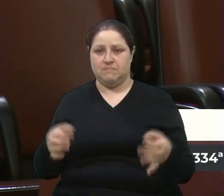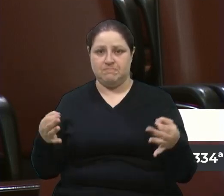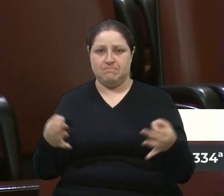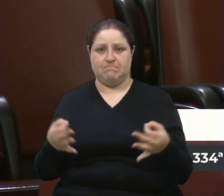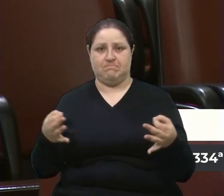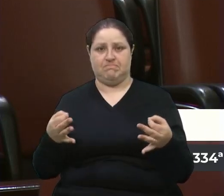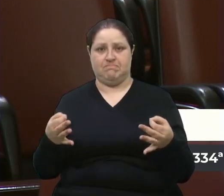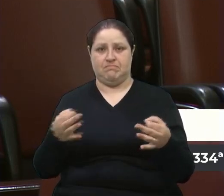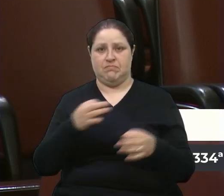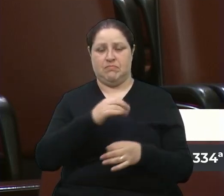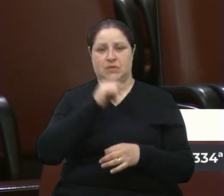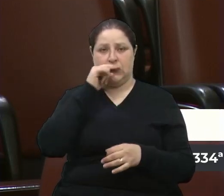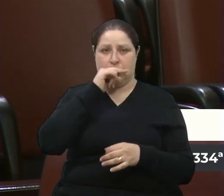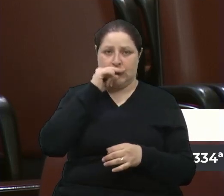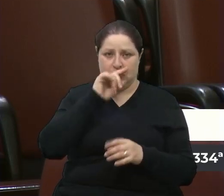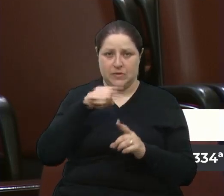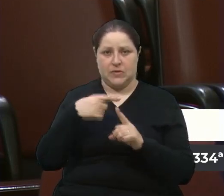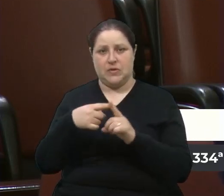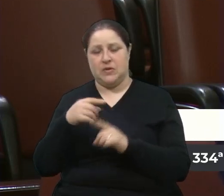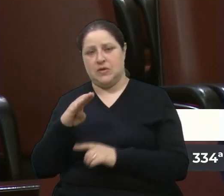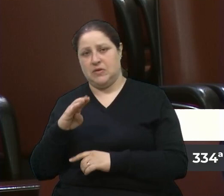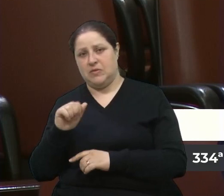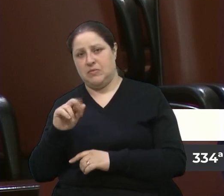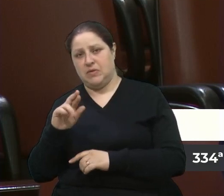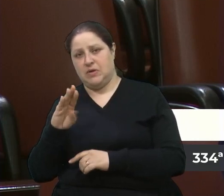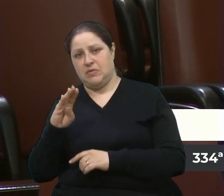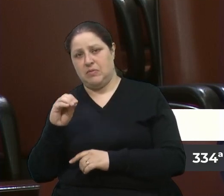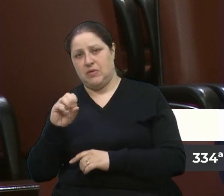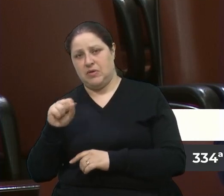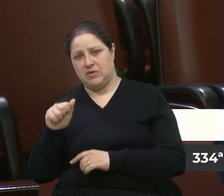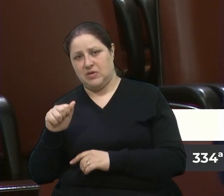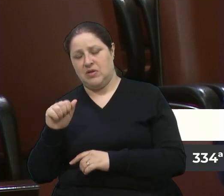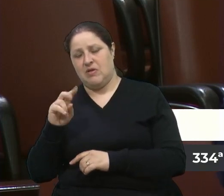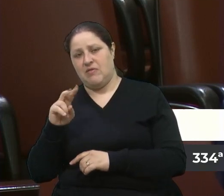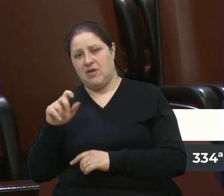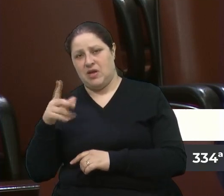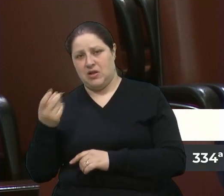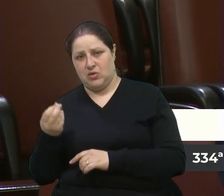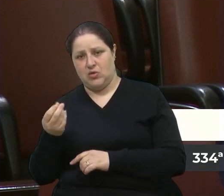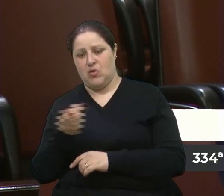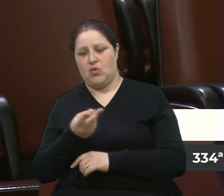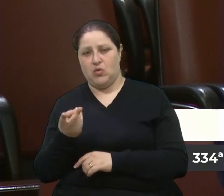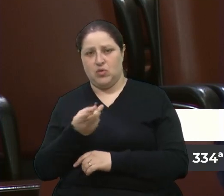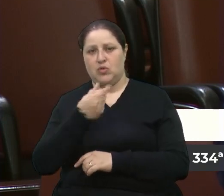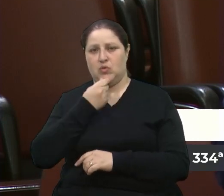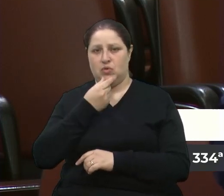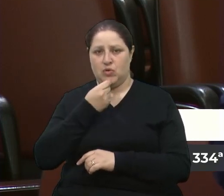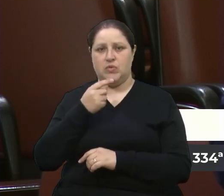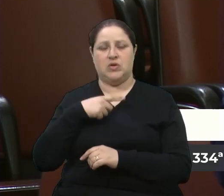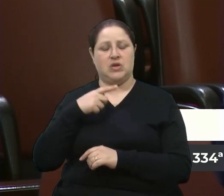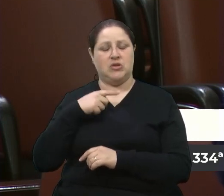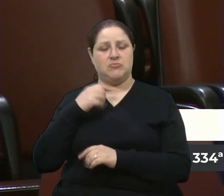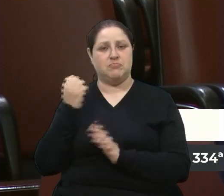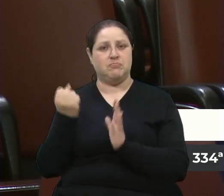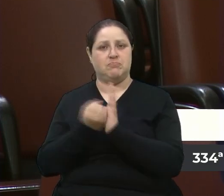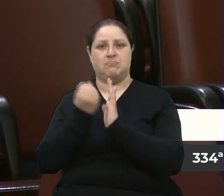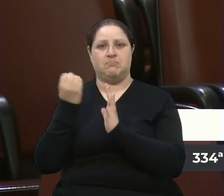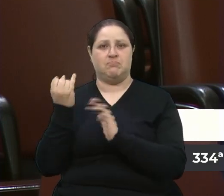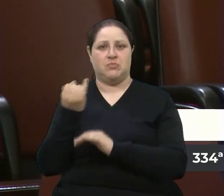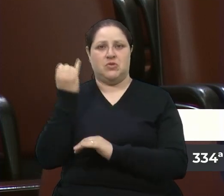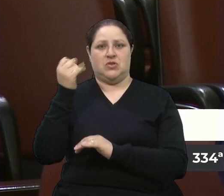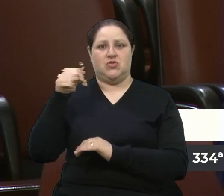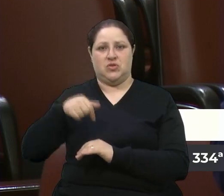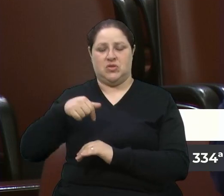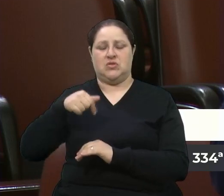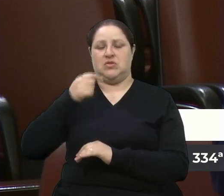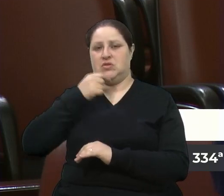tanto José Ivo Sartori e o Alceu Barbosa Velho, foram pessoas que marcaram a história de Caxias do Sul. Foi uma virada